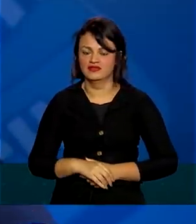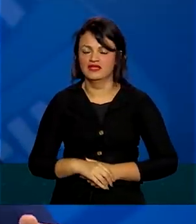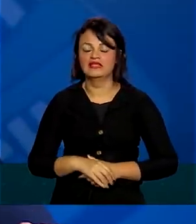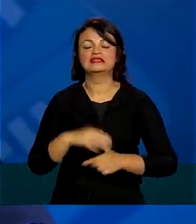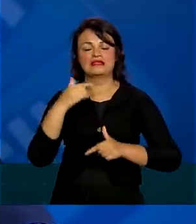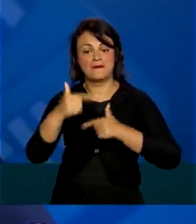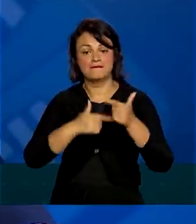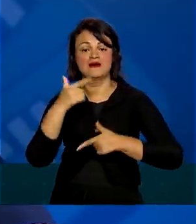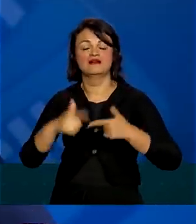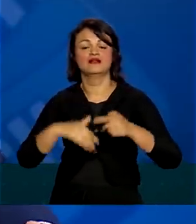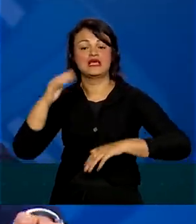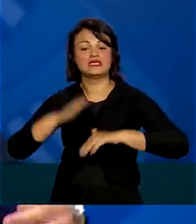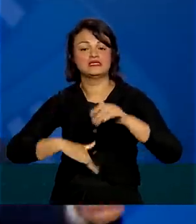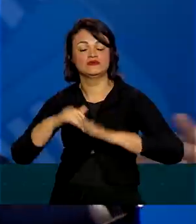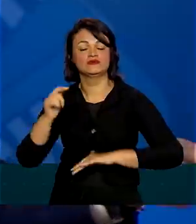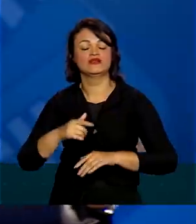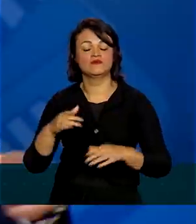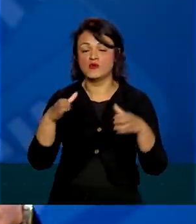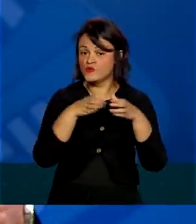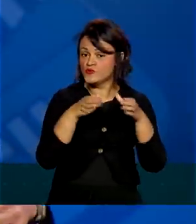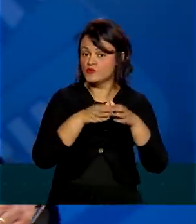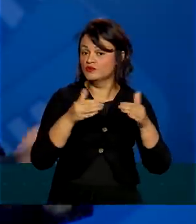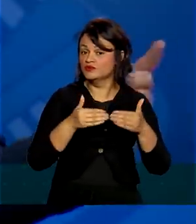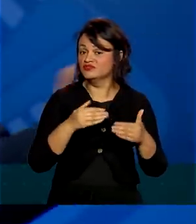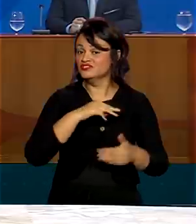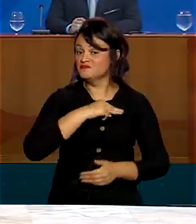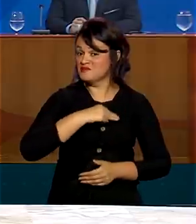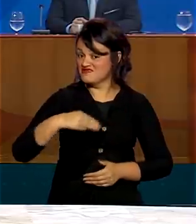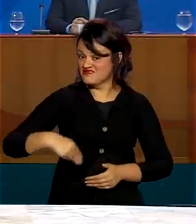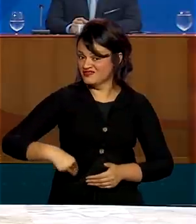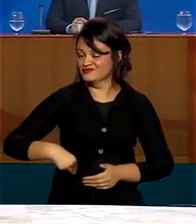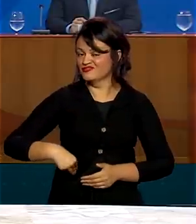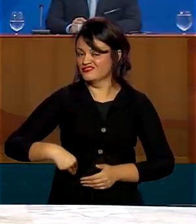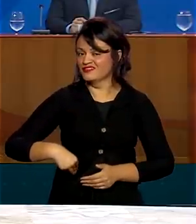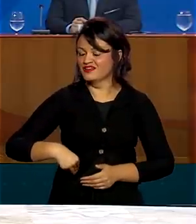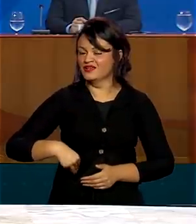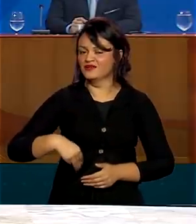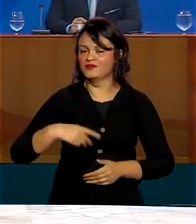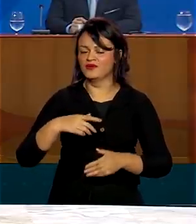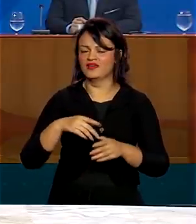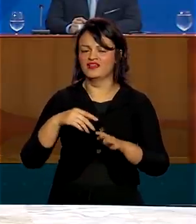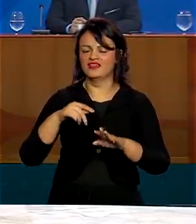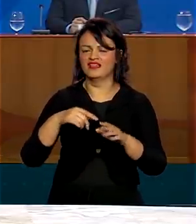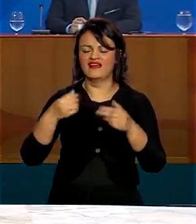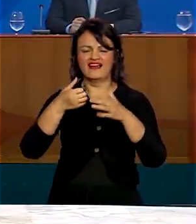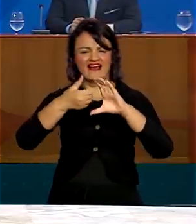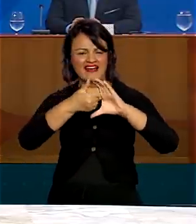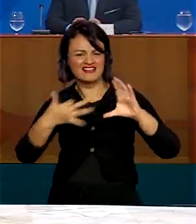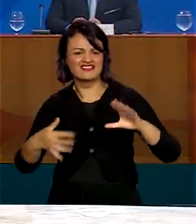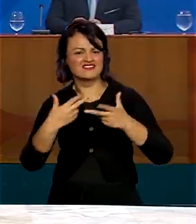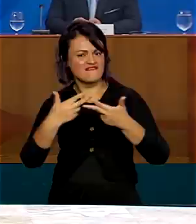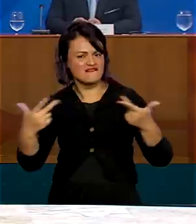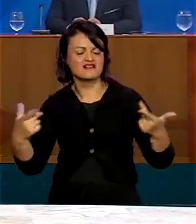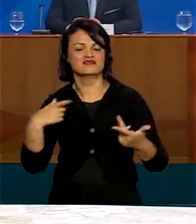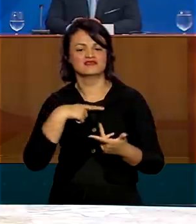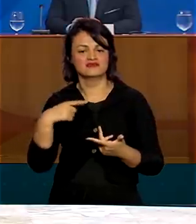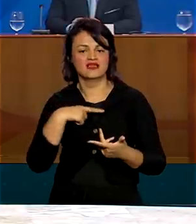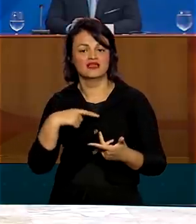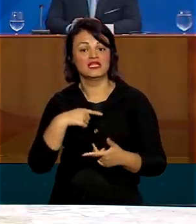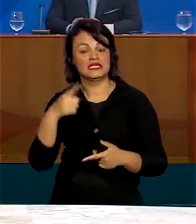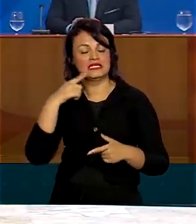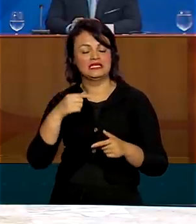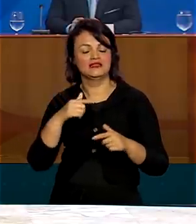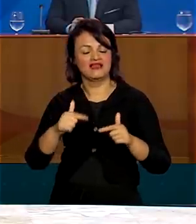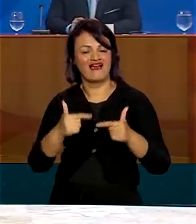executado pelo time de ministros, porque existem muitas interfaces entre todos nós, e com a